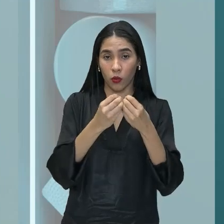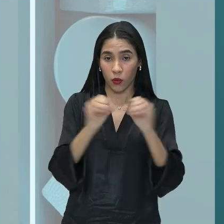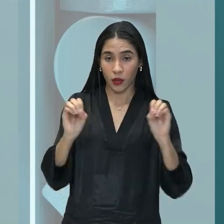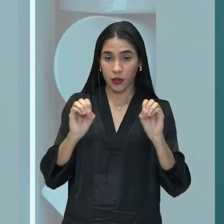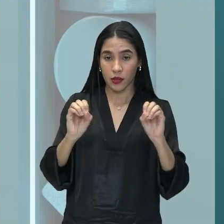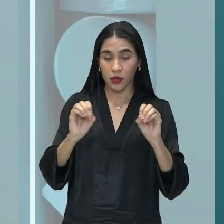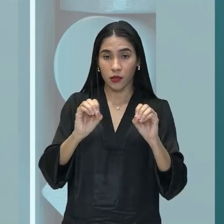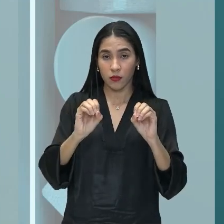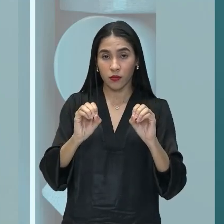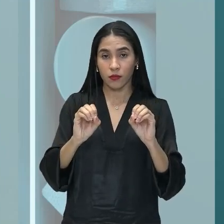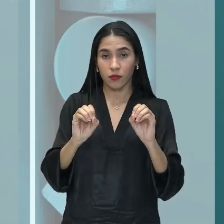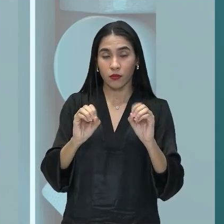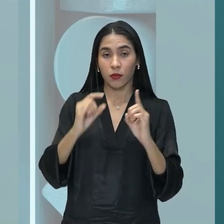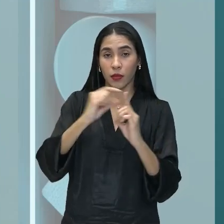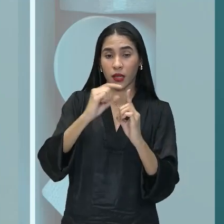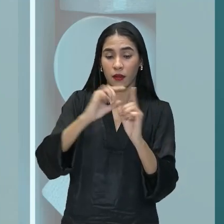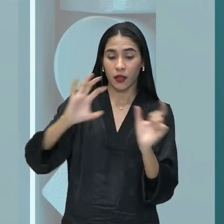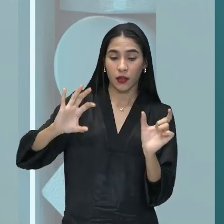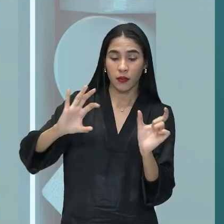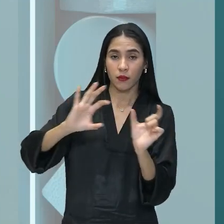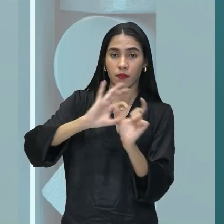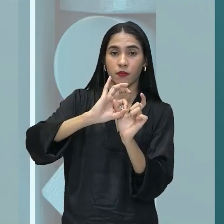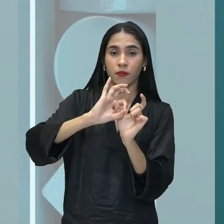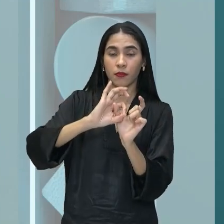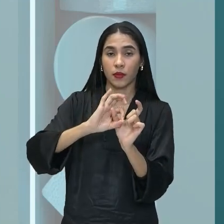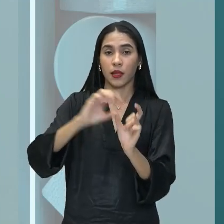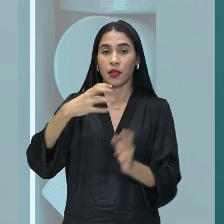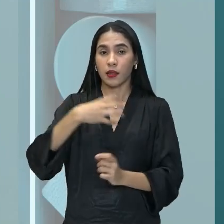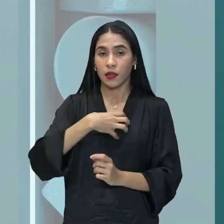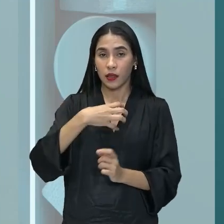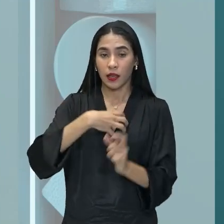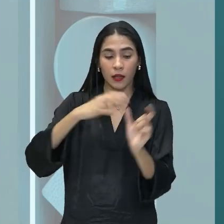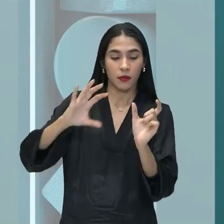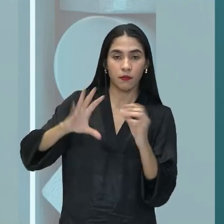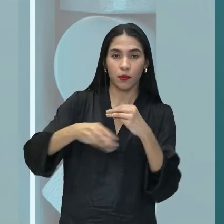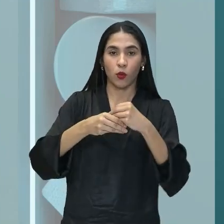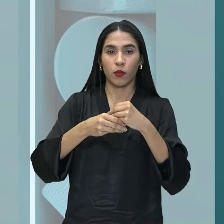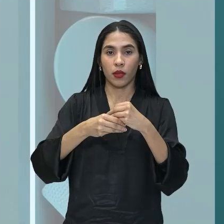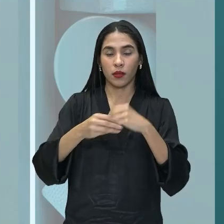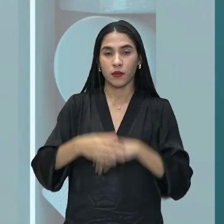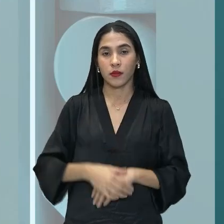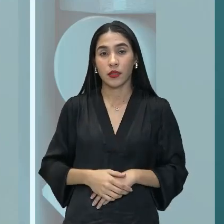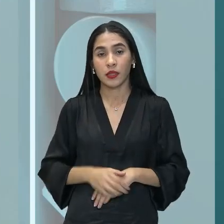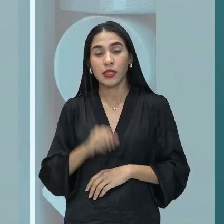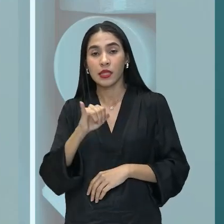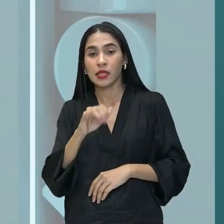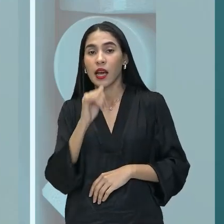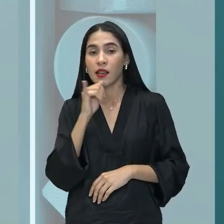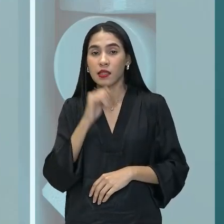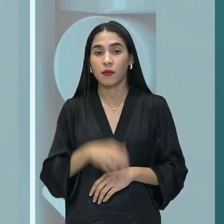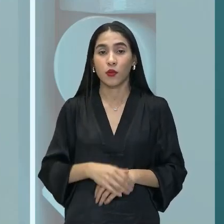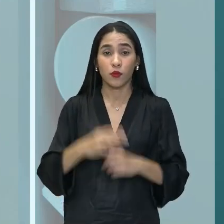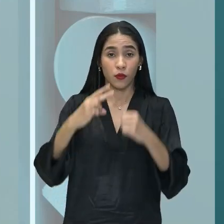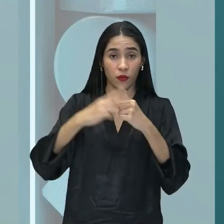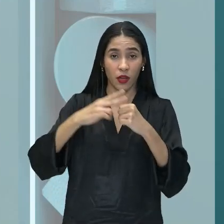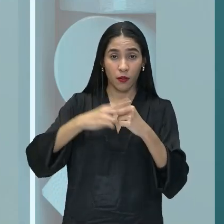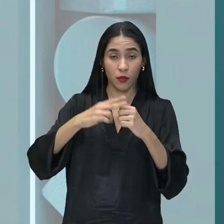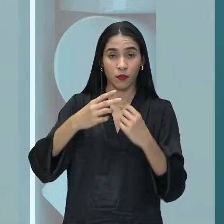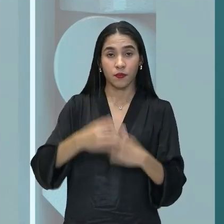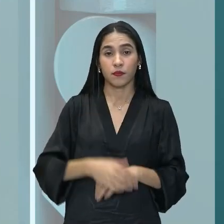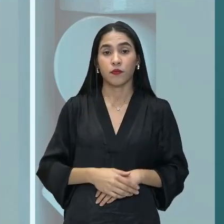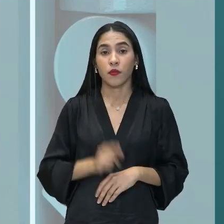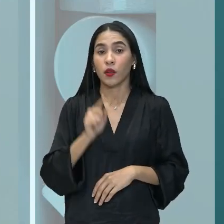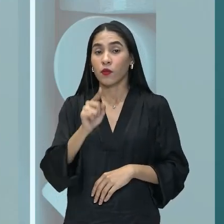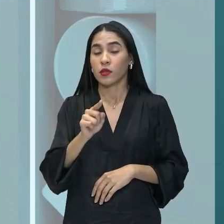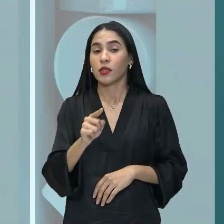complementar, certo? Aquele termo que tem o sentido completado. Se for um verbo, você